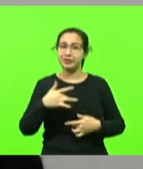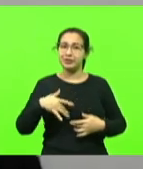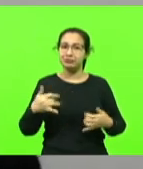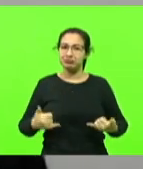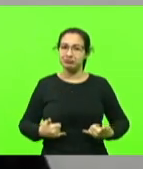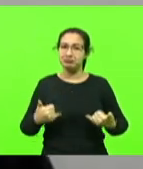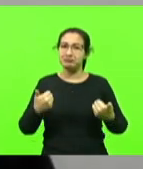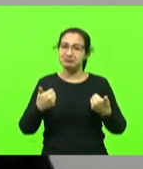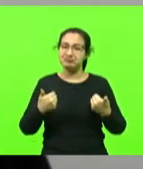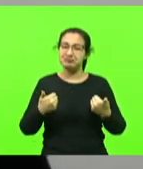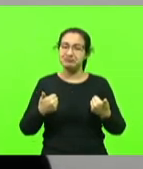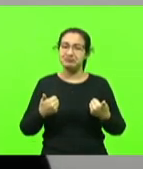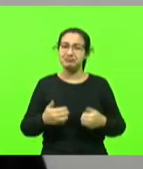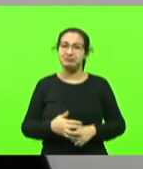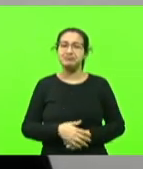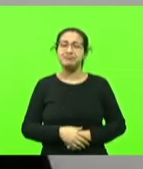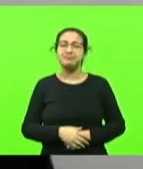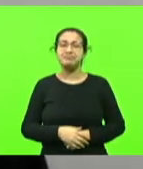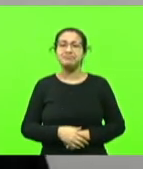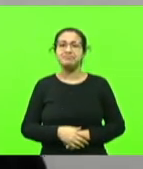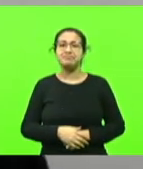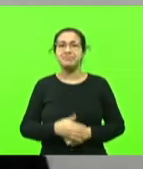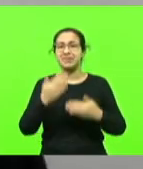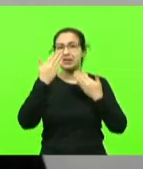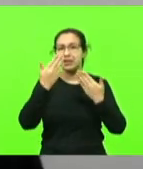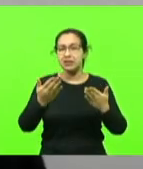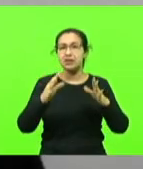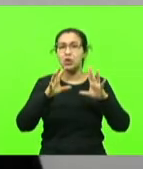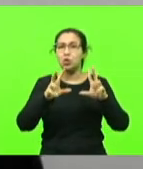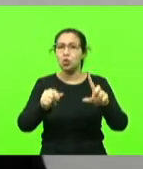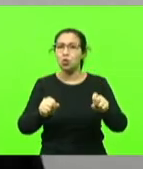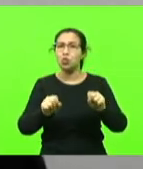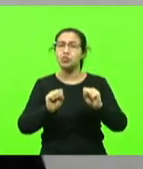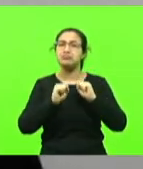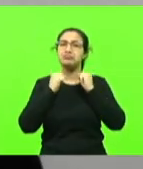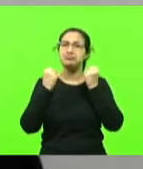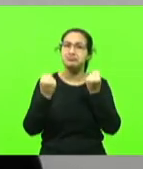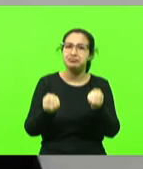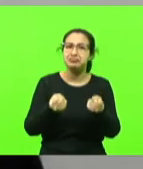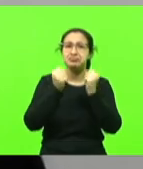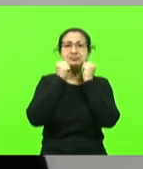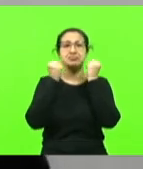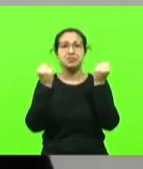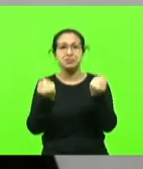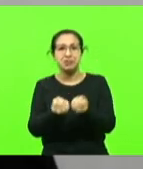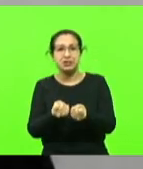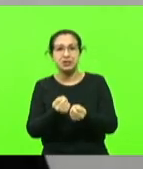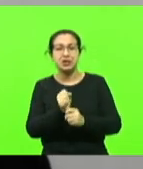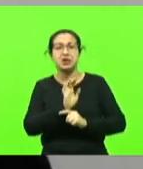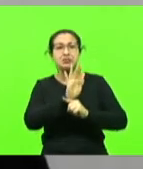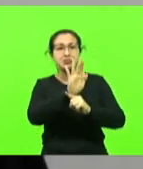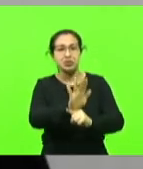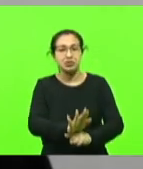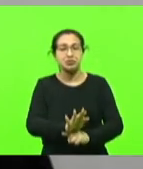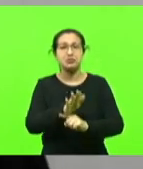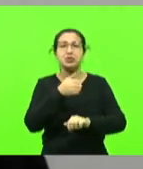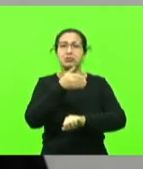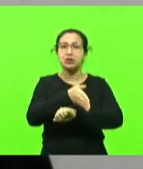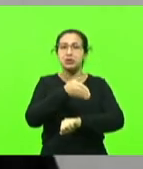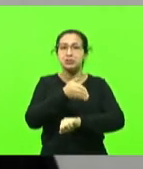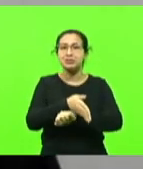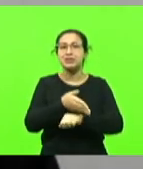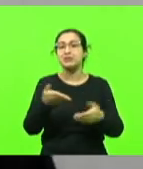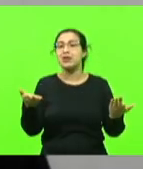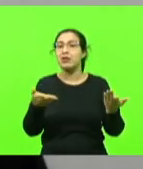agradecer a todos aqueles que se empenharam pela realização desse seminário, aqueles que participaram e dizer que encerramos o mês de